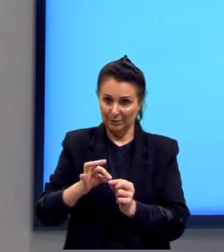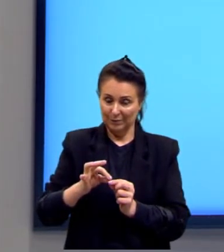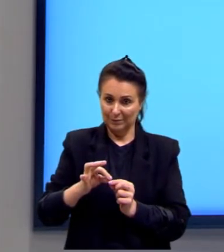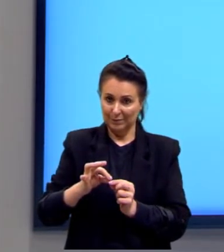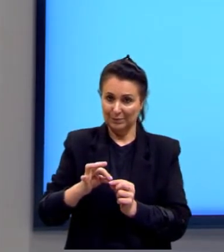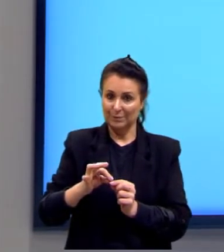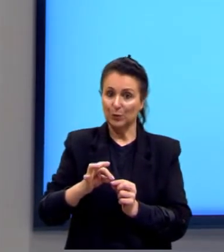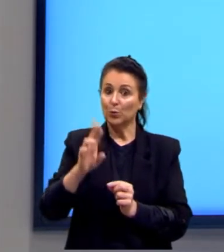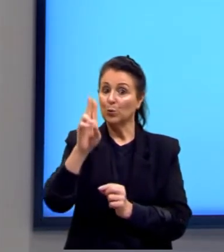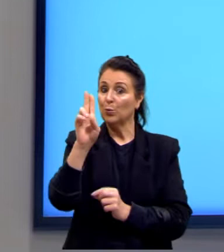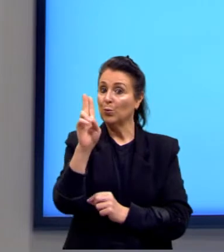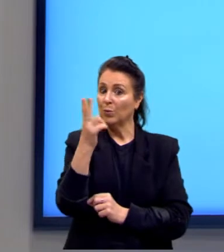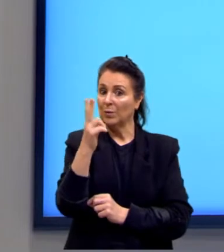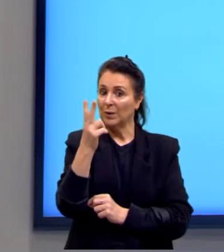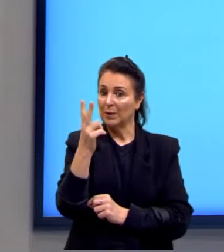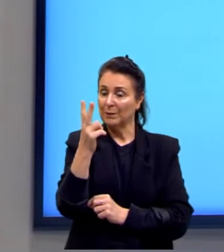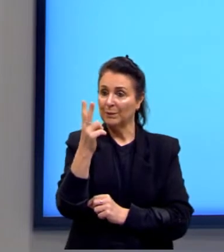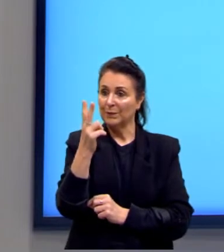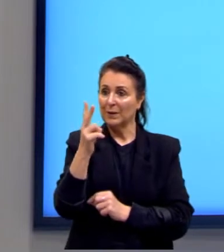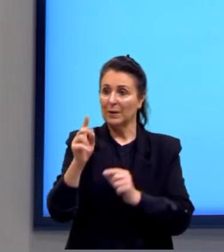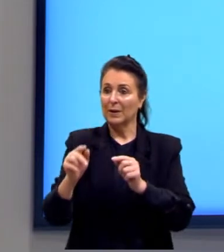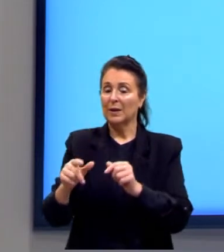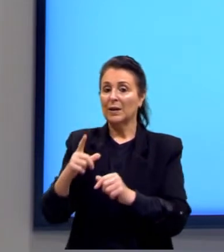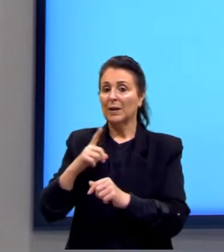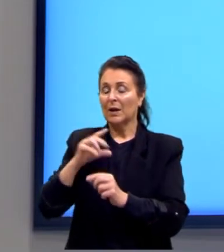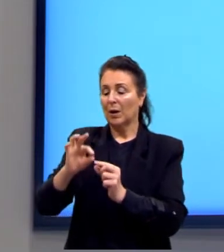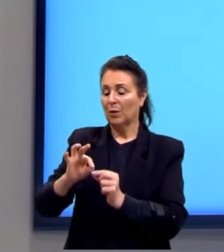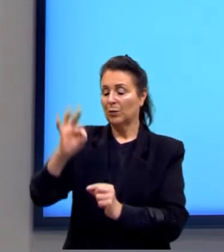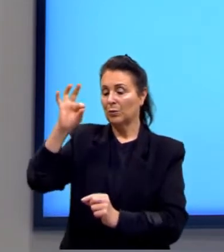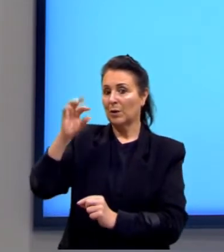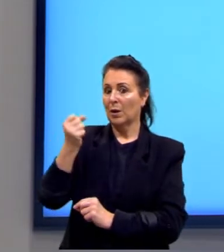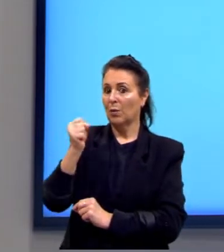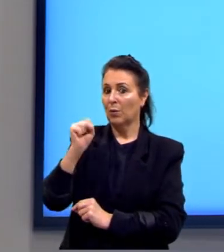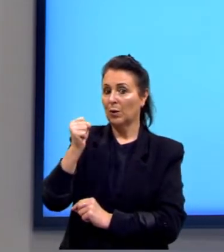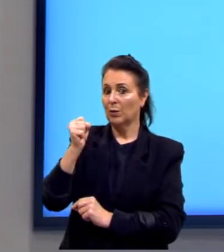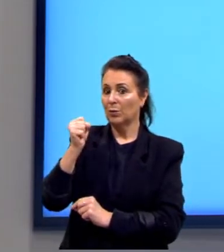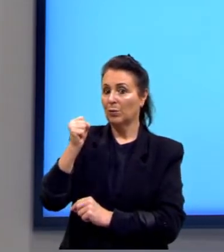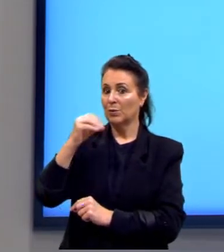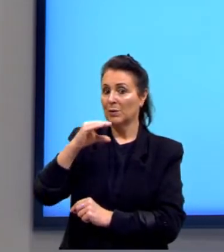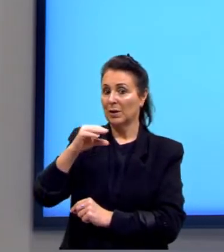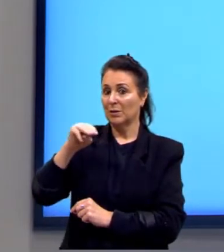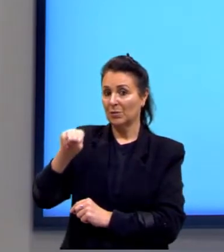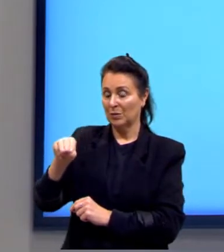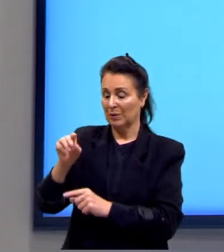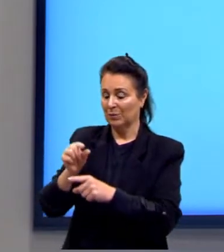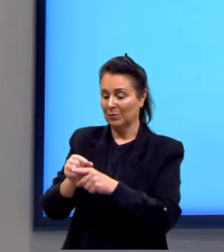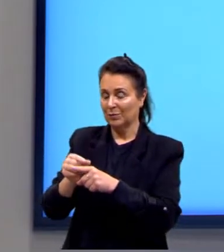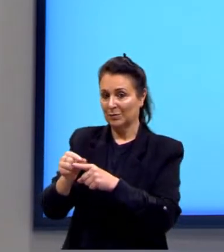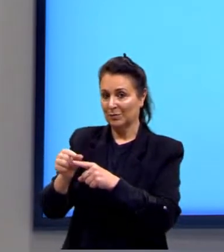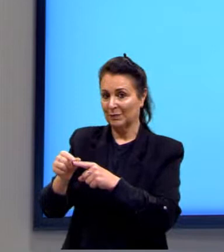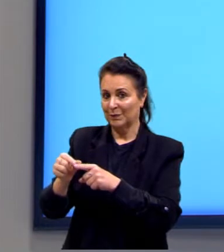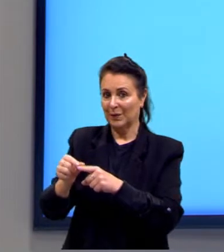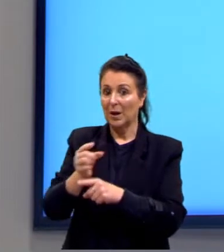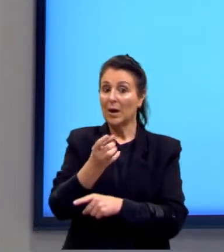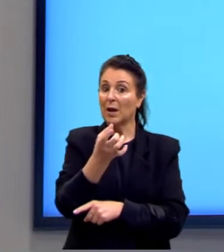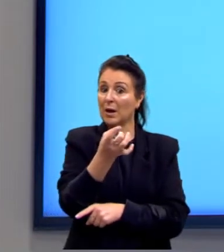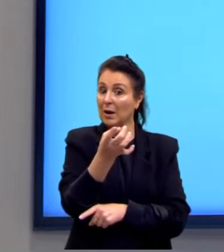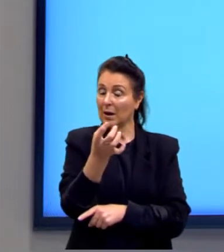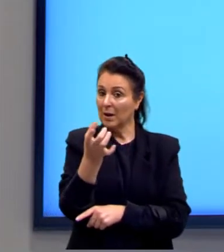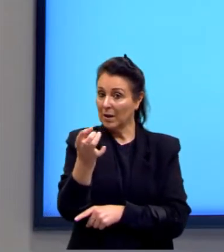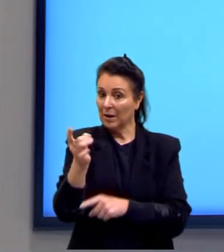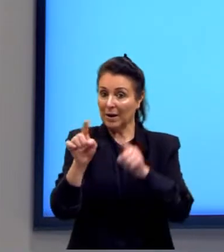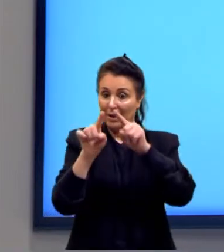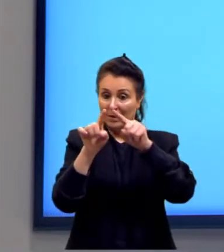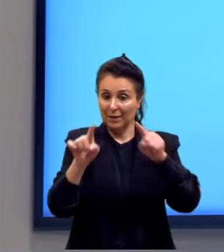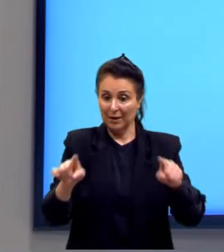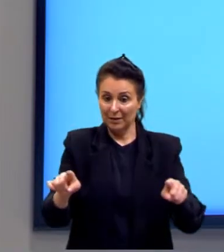H, e aqui na figura nós sabemos que a altura, então, é de 8 centímetros. Então, cada peça é deformada ali